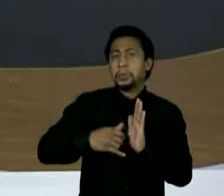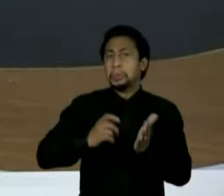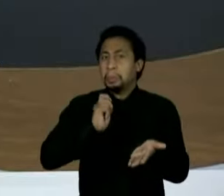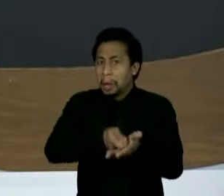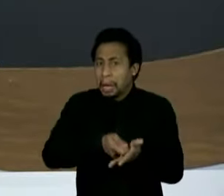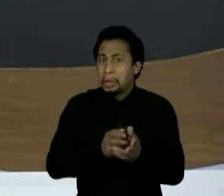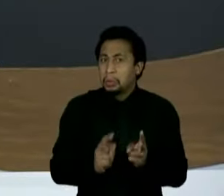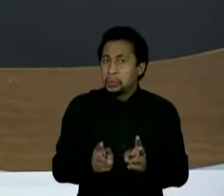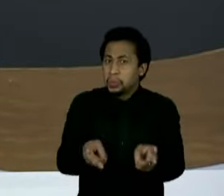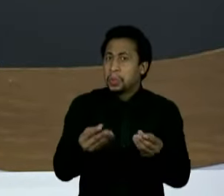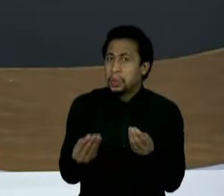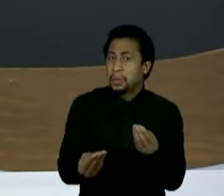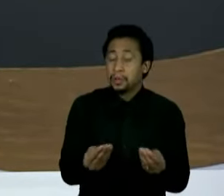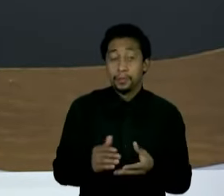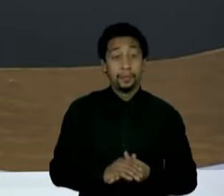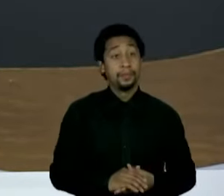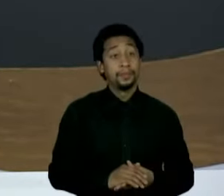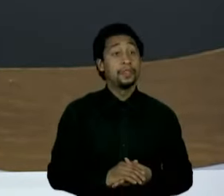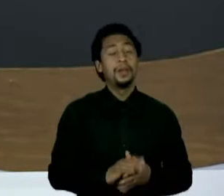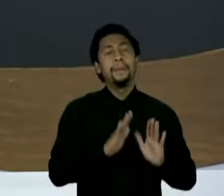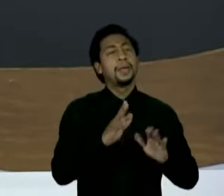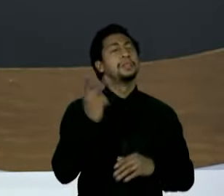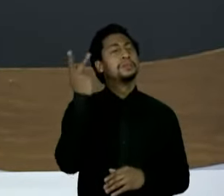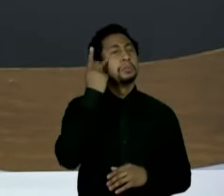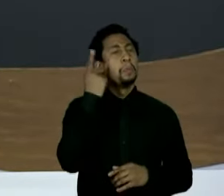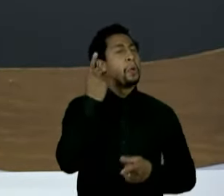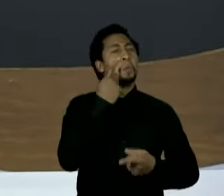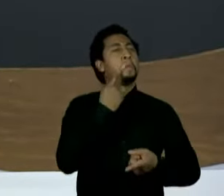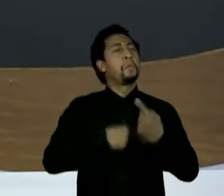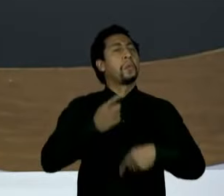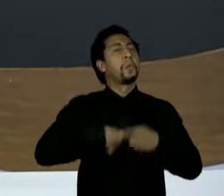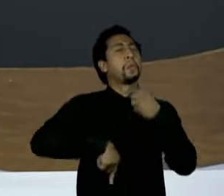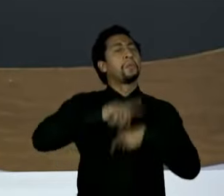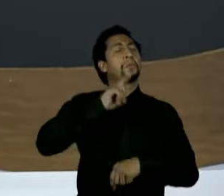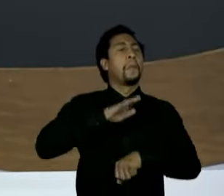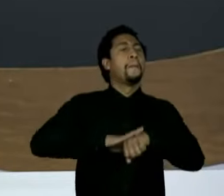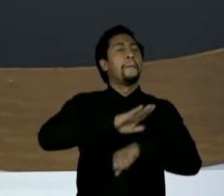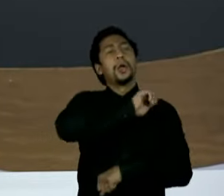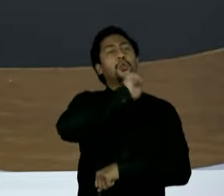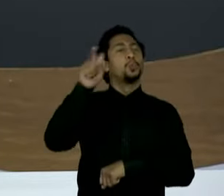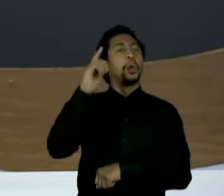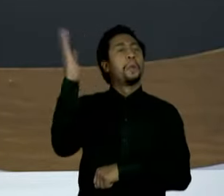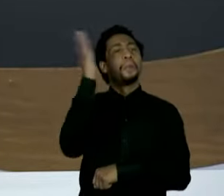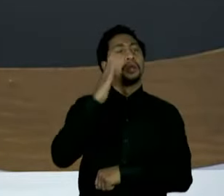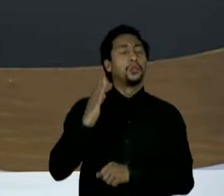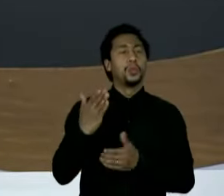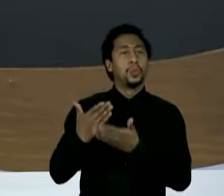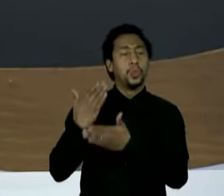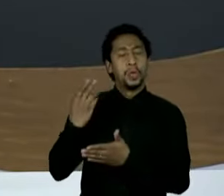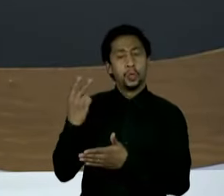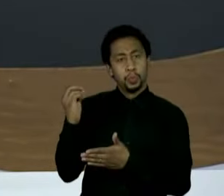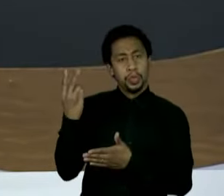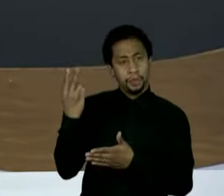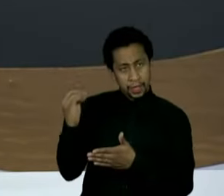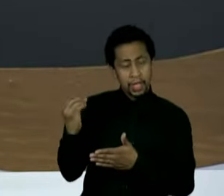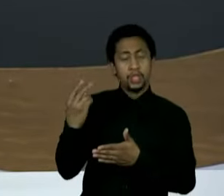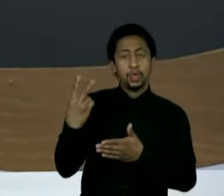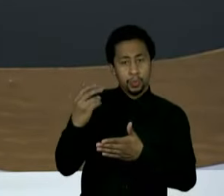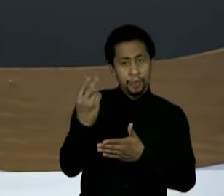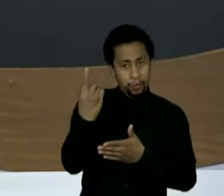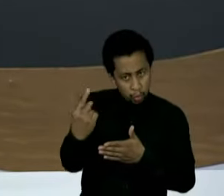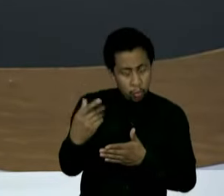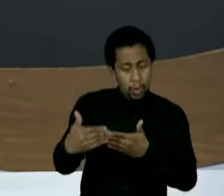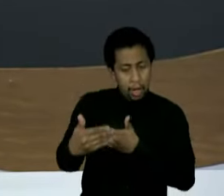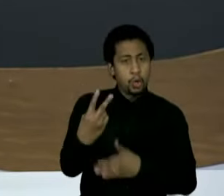explicação, então, para São Paulo ter crescido mais que o Brasil, tanto em 2020 quanto em 2021 e bastante mais? Traduzindo em números, no